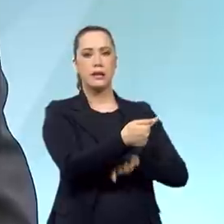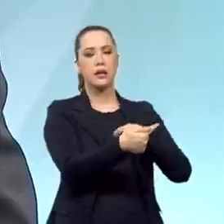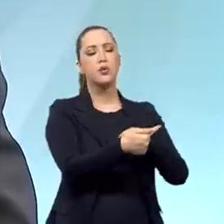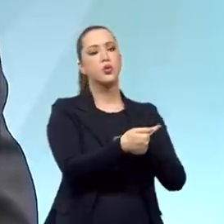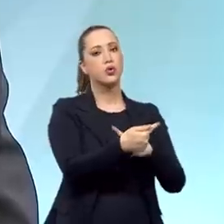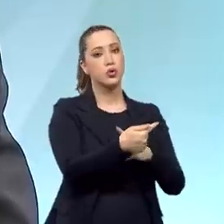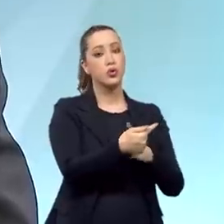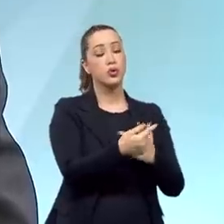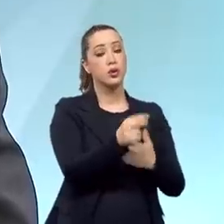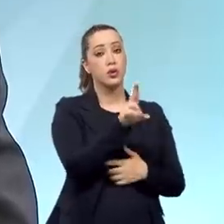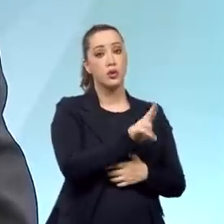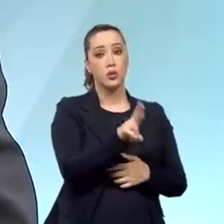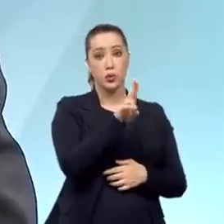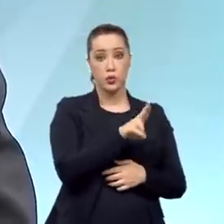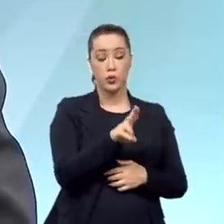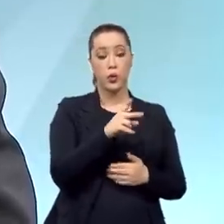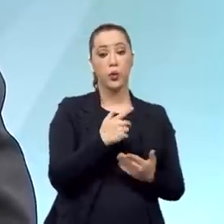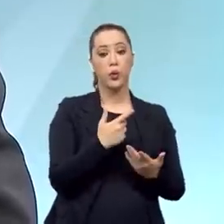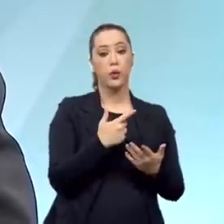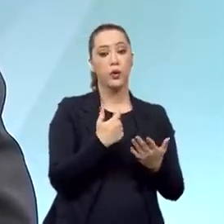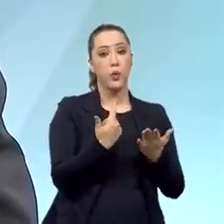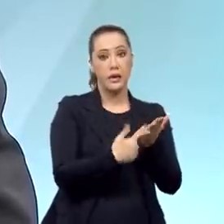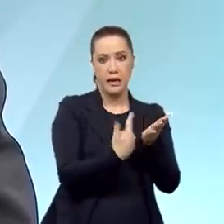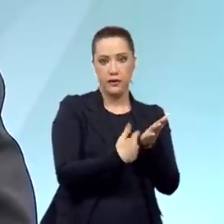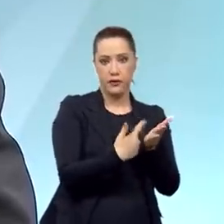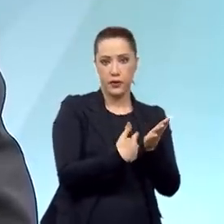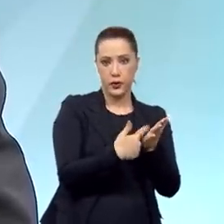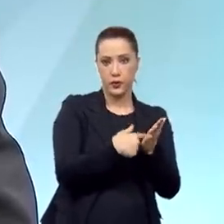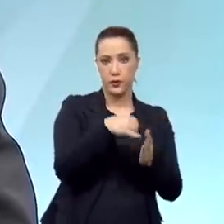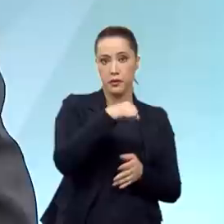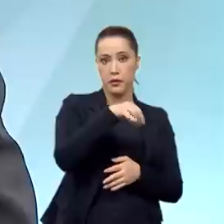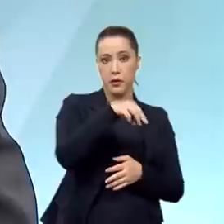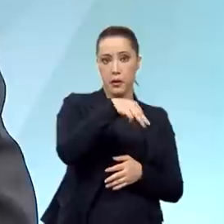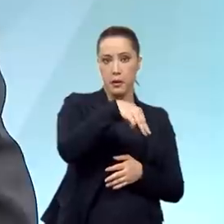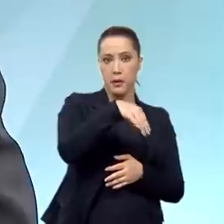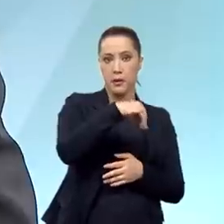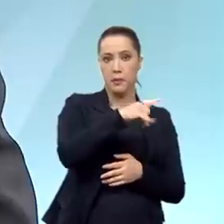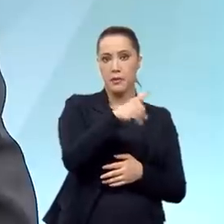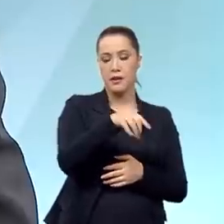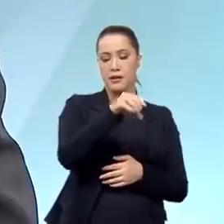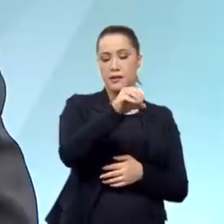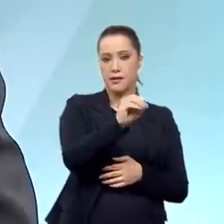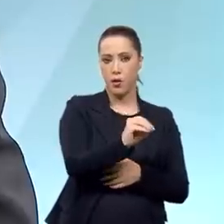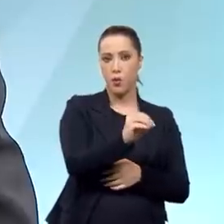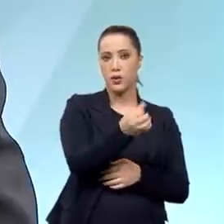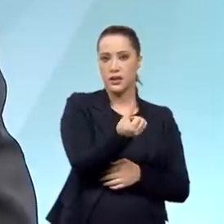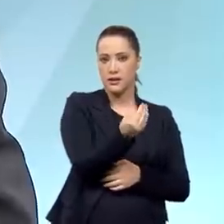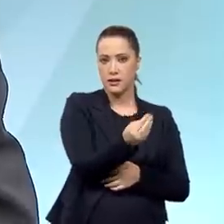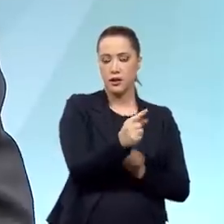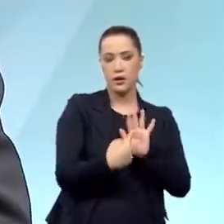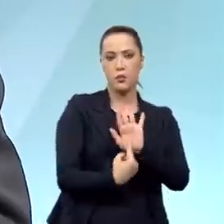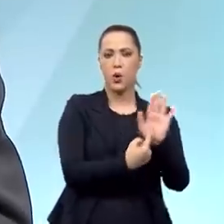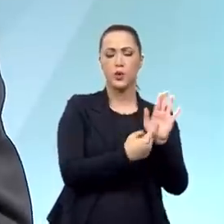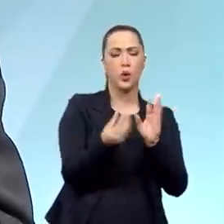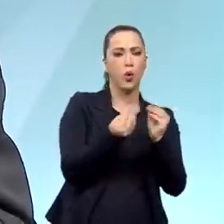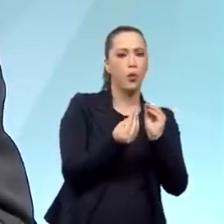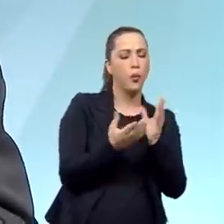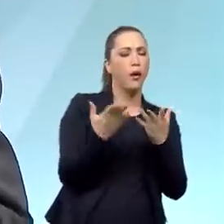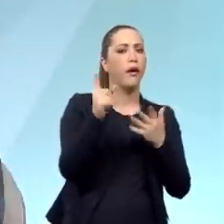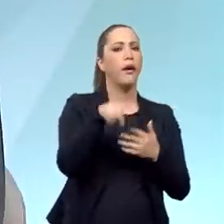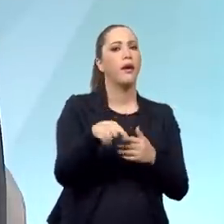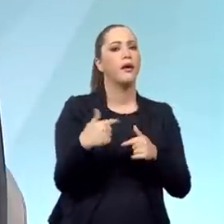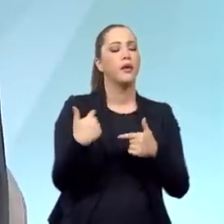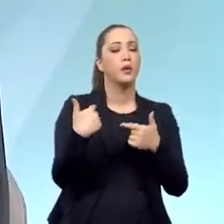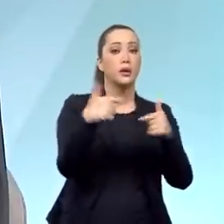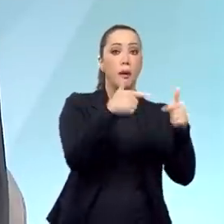E o livro A Missão 60, ele relata muito bem as histórias do primeiro grupo de aviação de caça, que contou também com